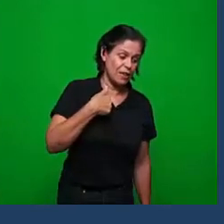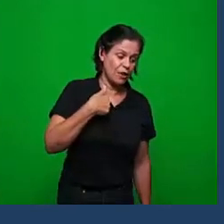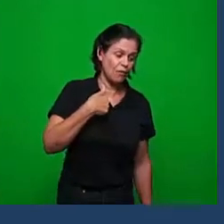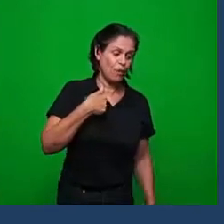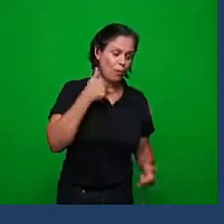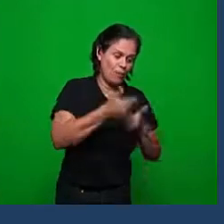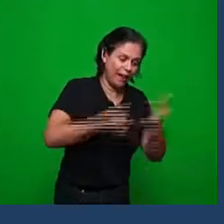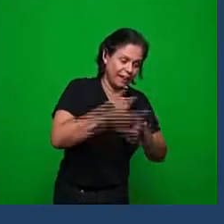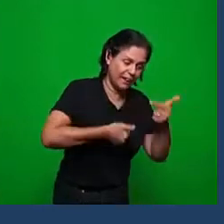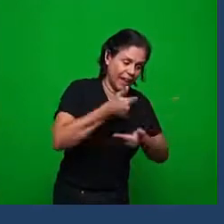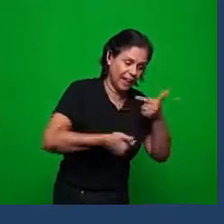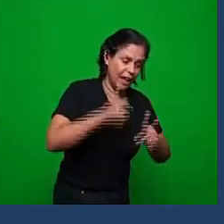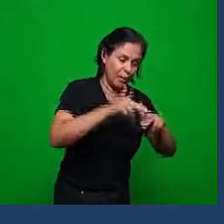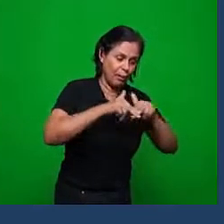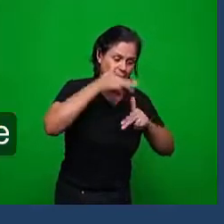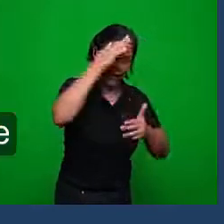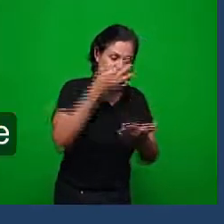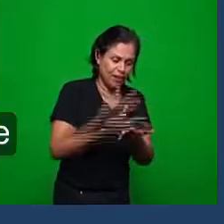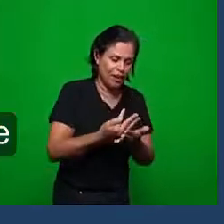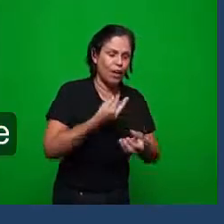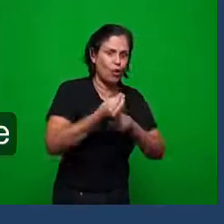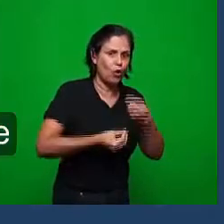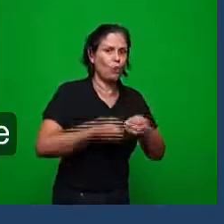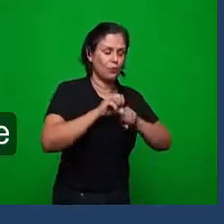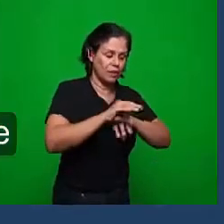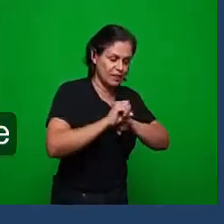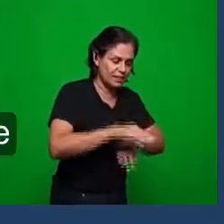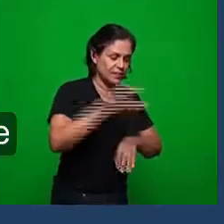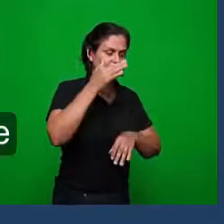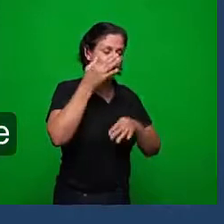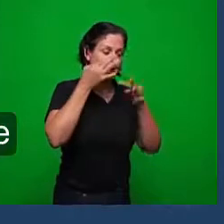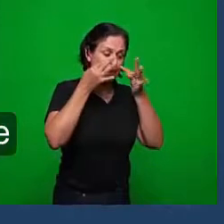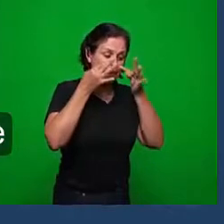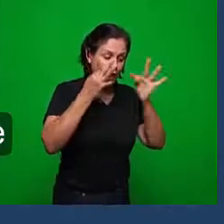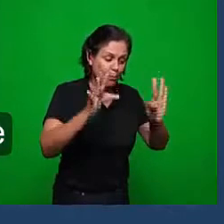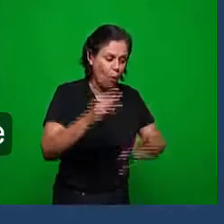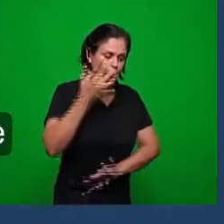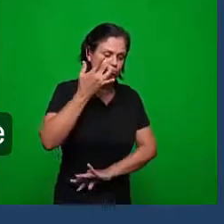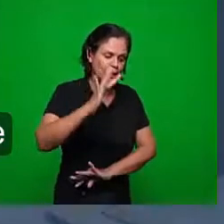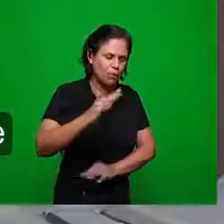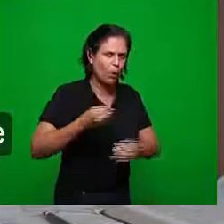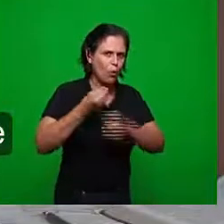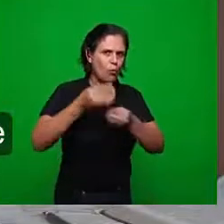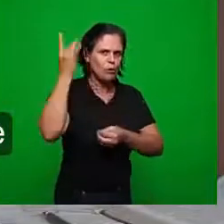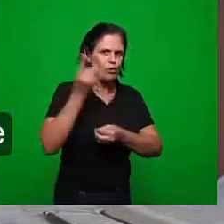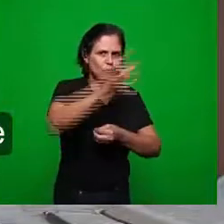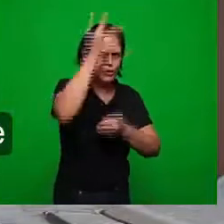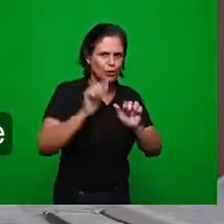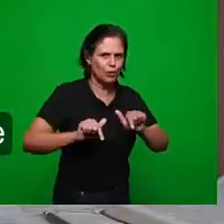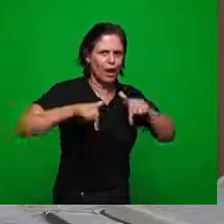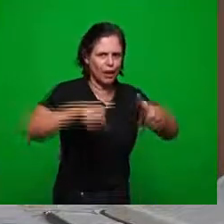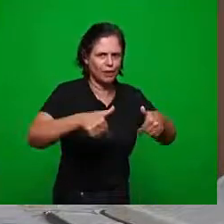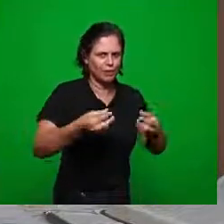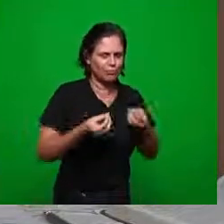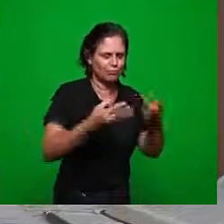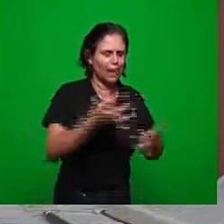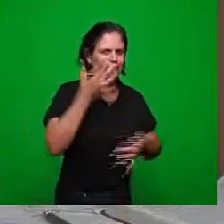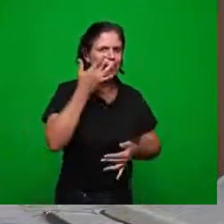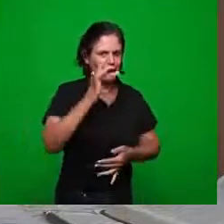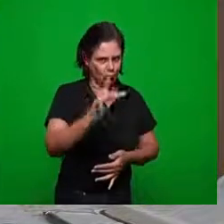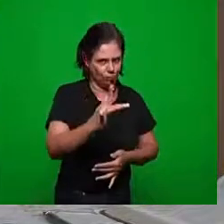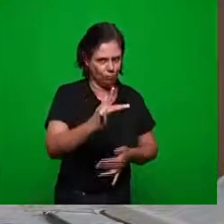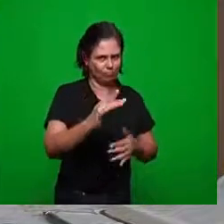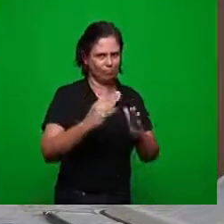batalha da fé levando a igreja ao temor do senhor pela operação do espírito santo na igreja de pérgamo aqui estão